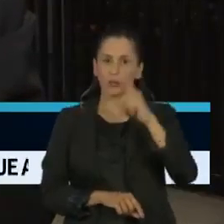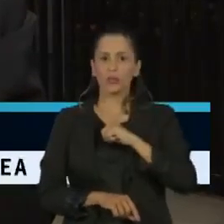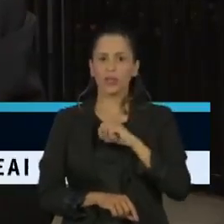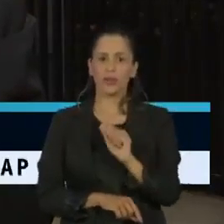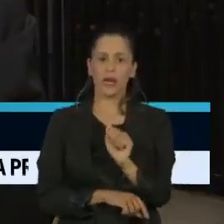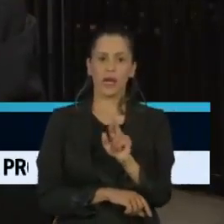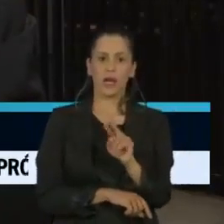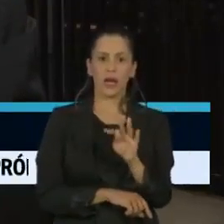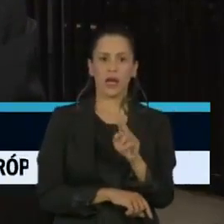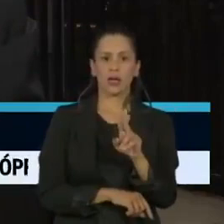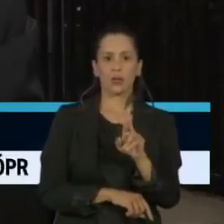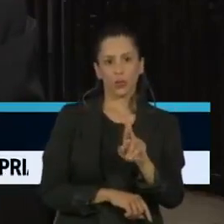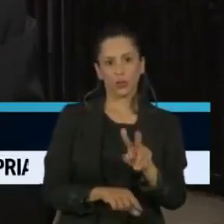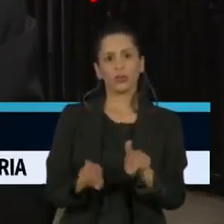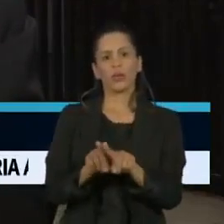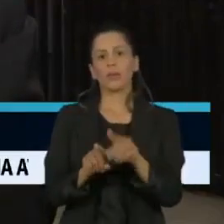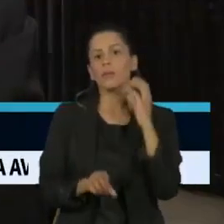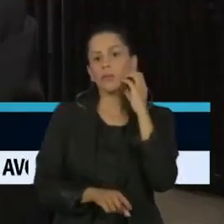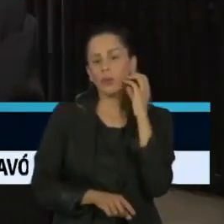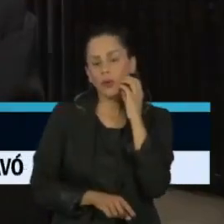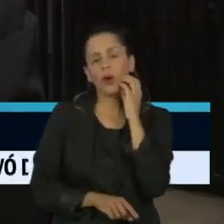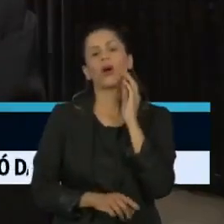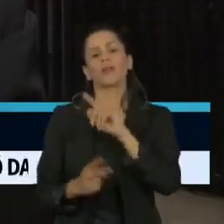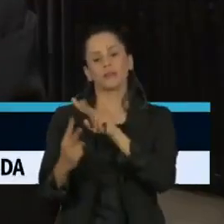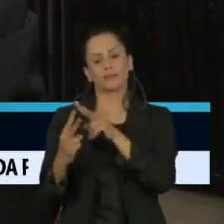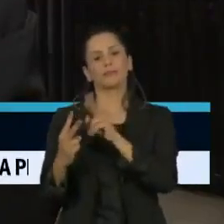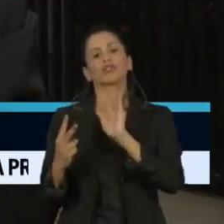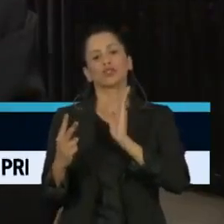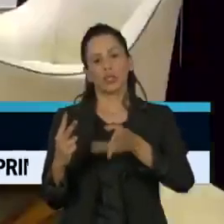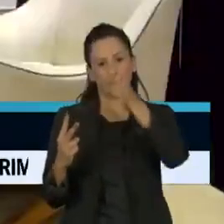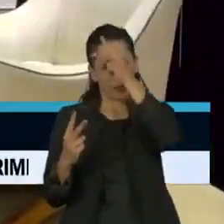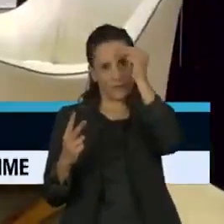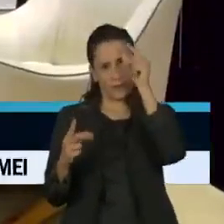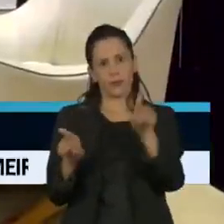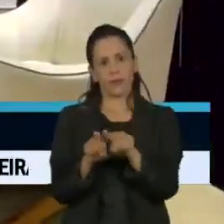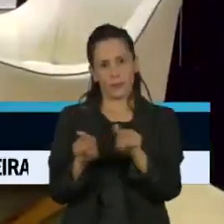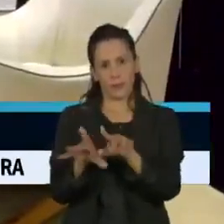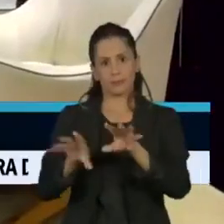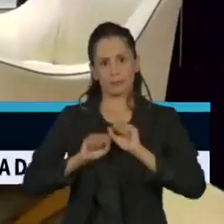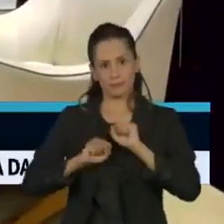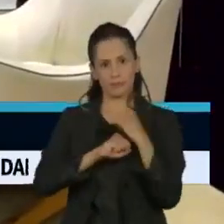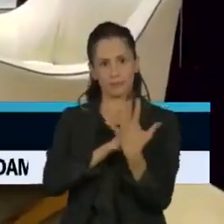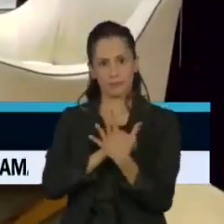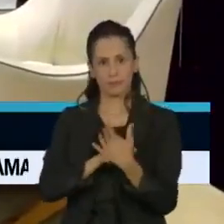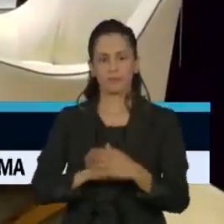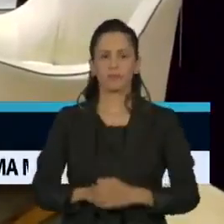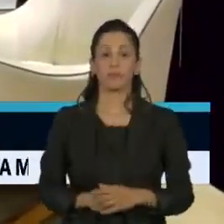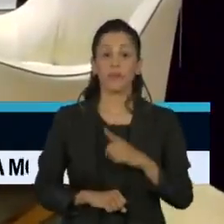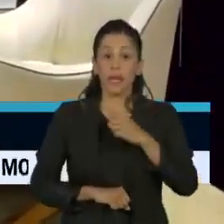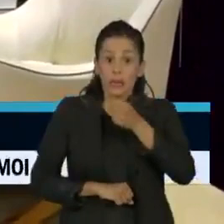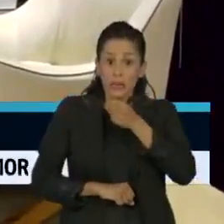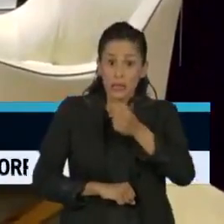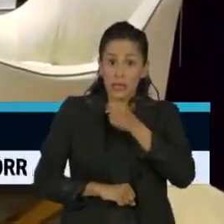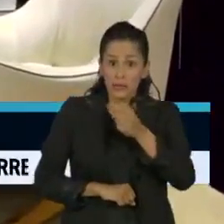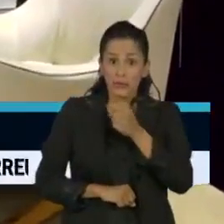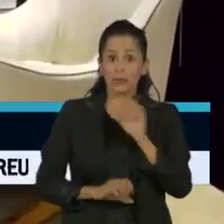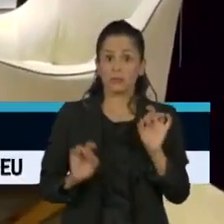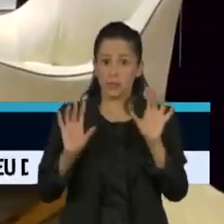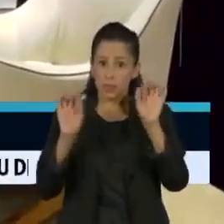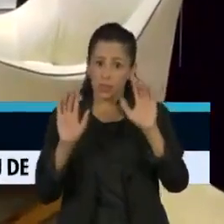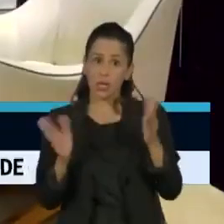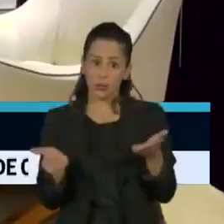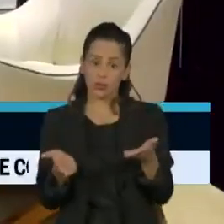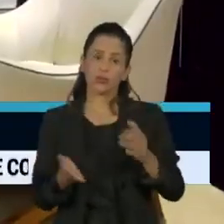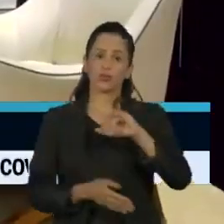e Bruno Covas, aqui de São Paulo, também já contraíram a doença. Em entrevista exclusiva ao Jornal da Cultura, o